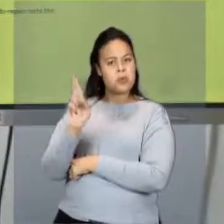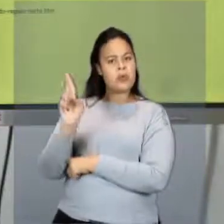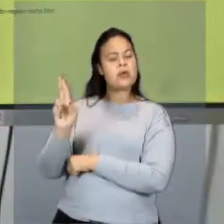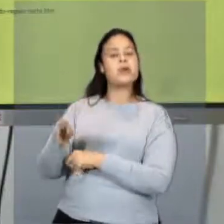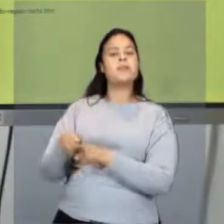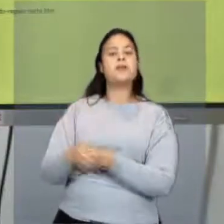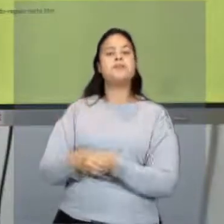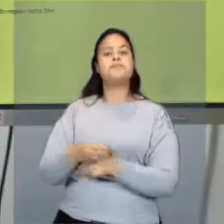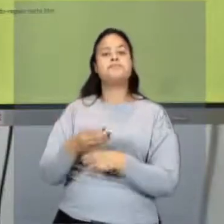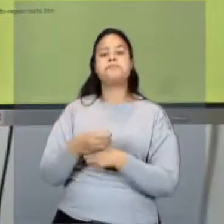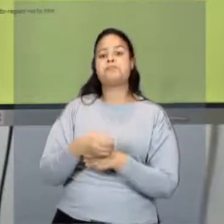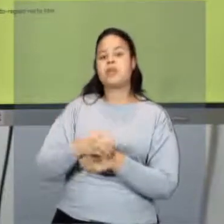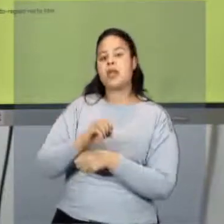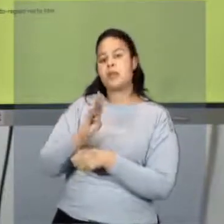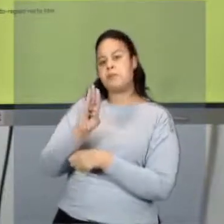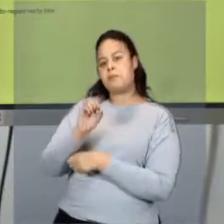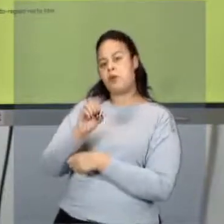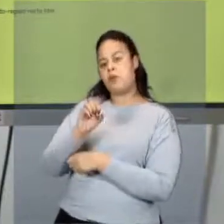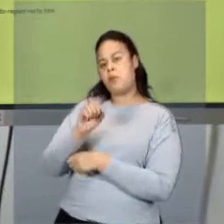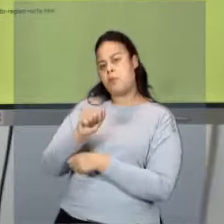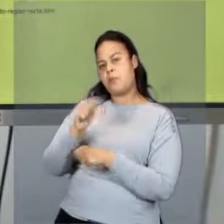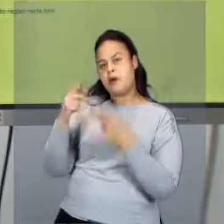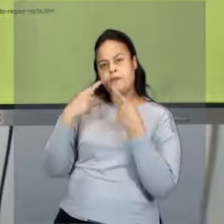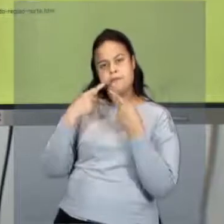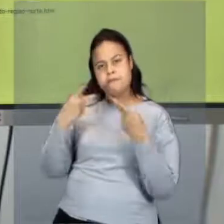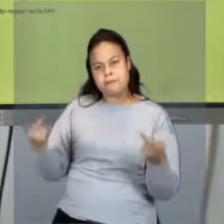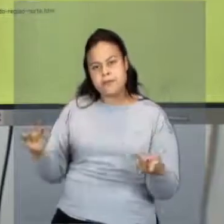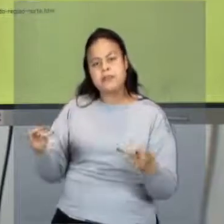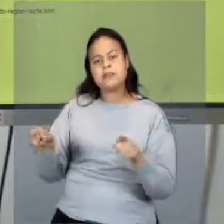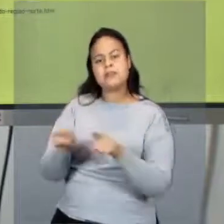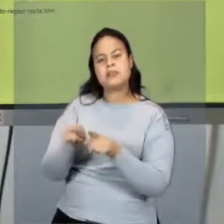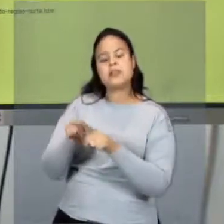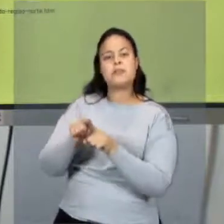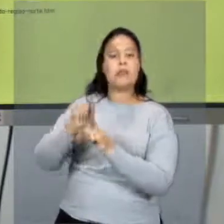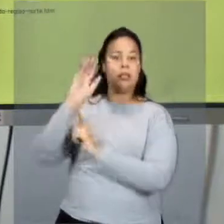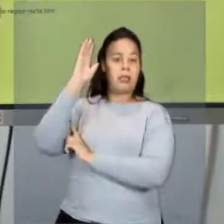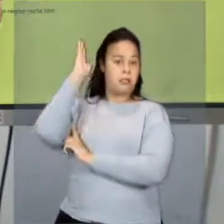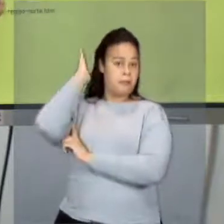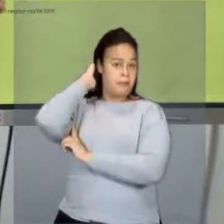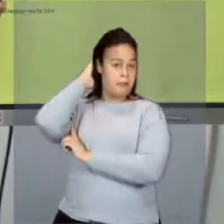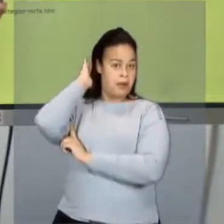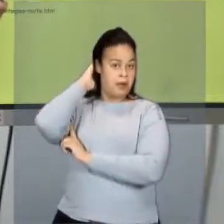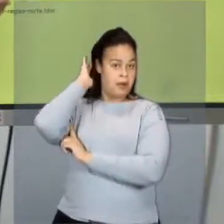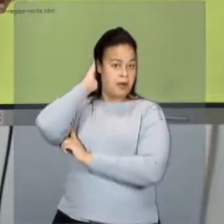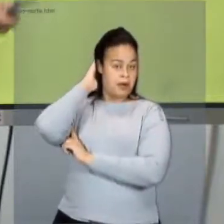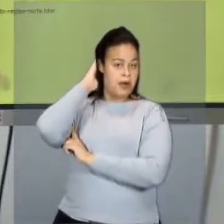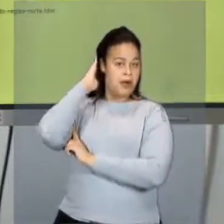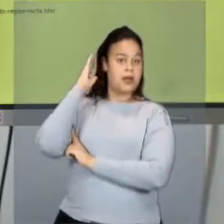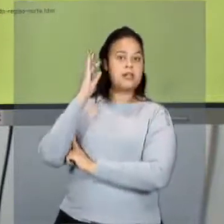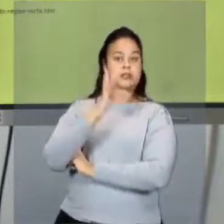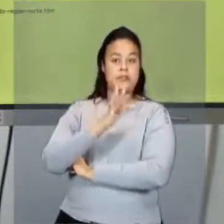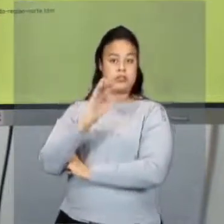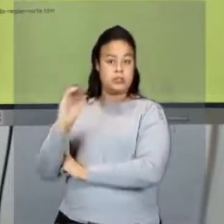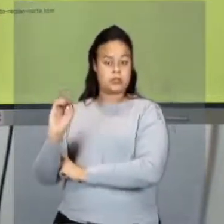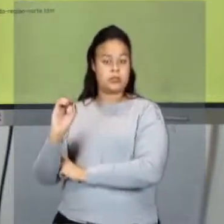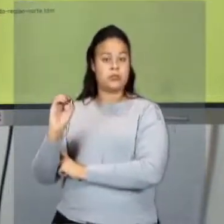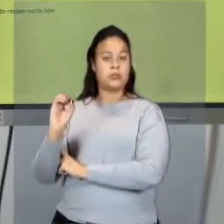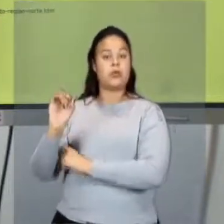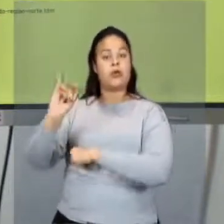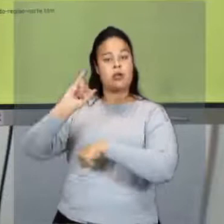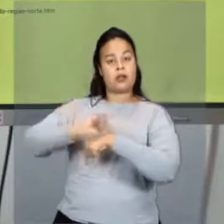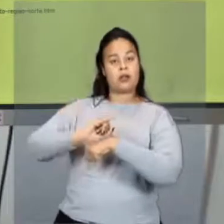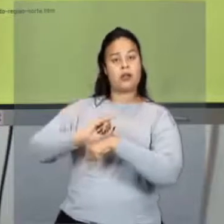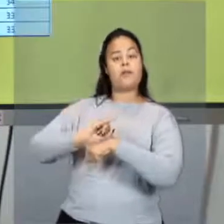Boa Vista, Amapá, capital Macapá, Pará, capital Belém e Tocantins, capital